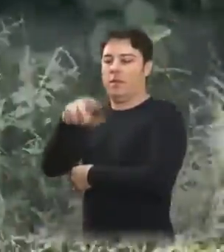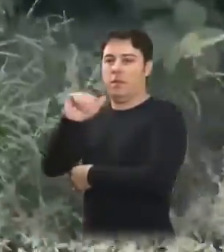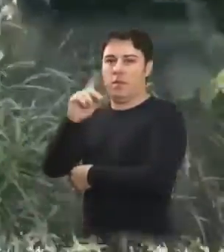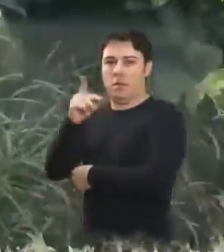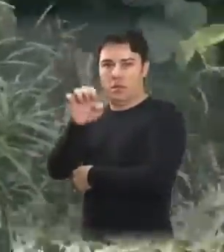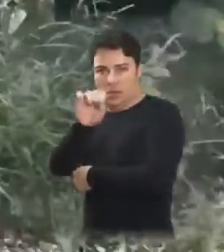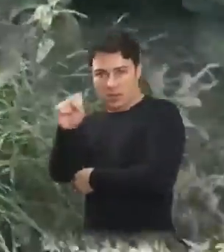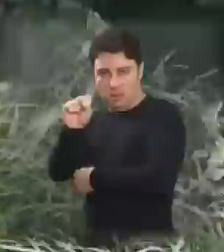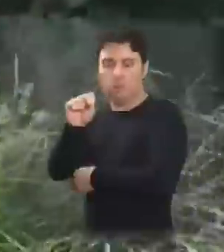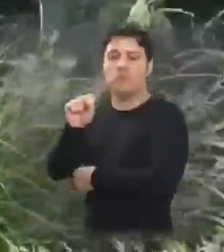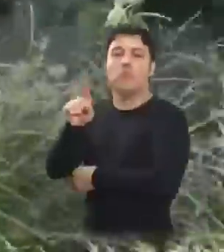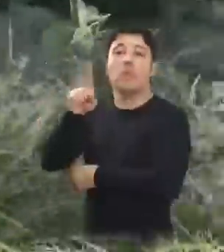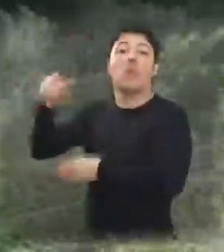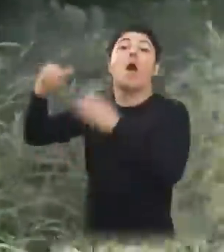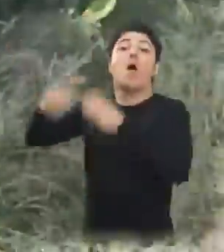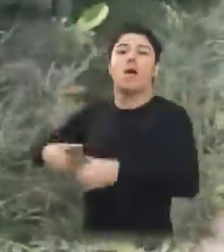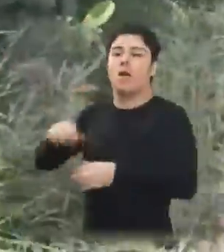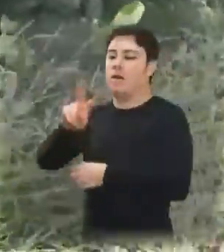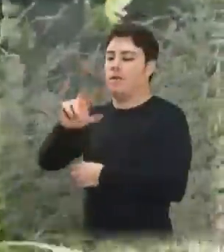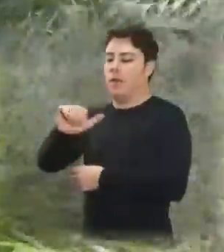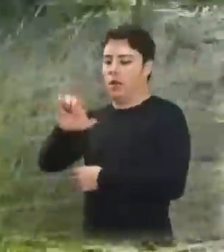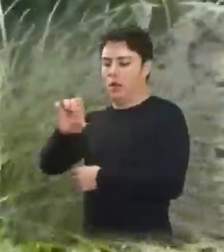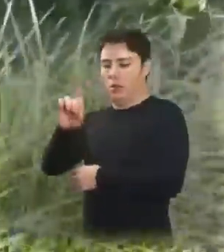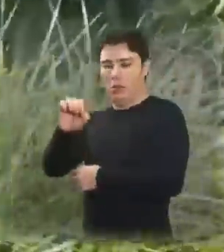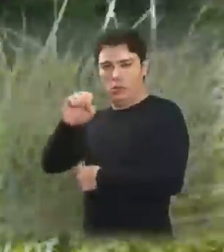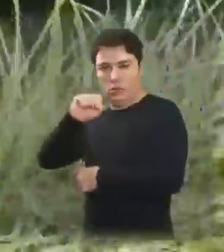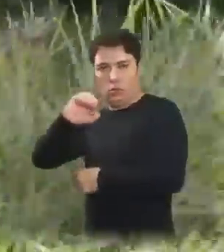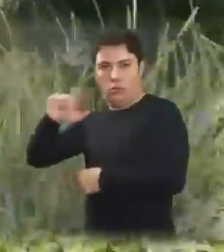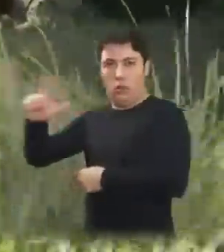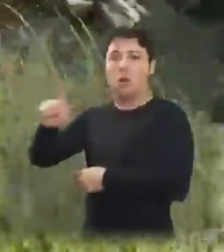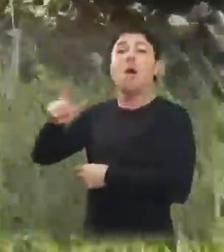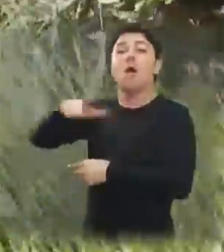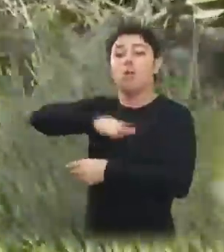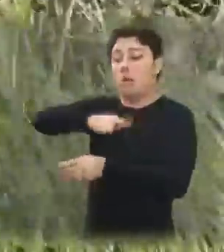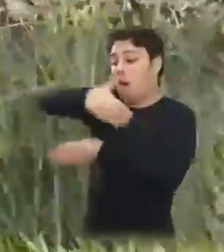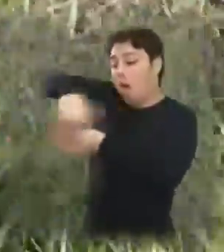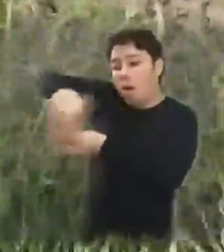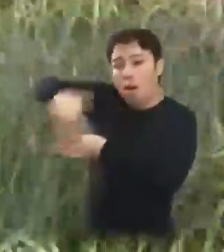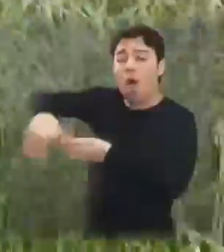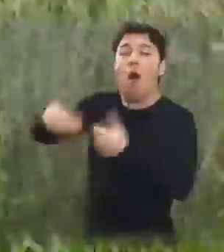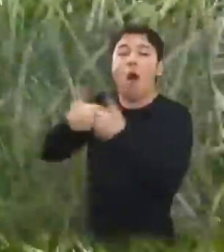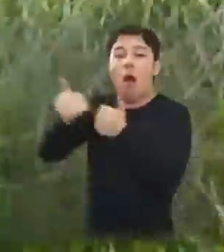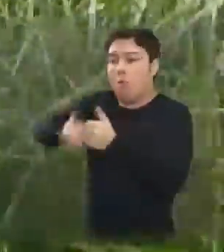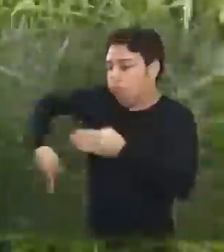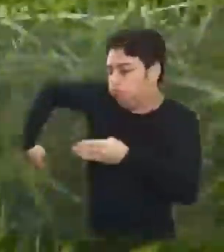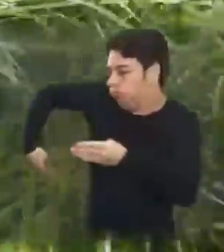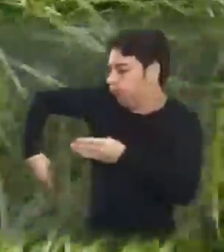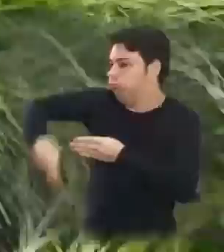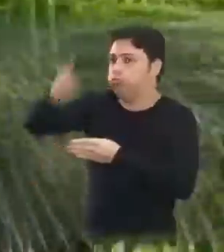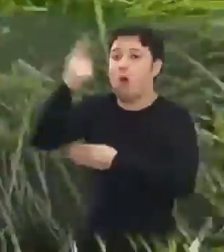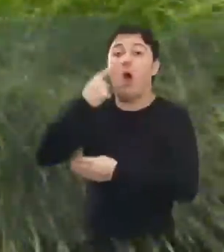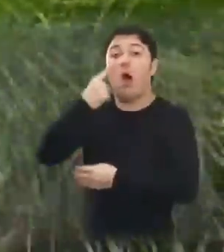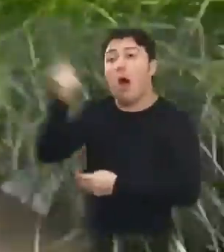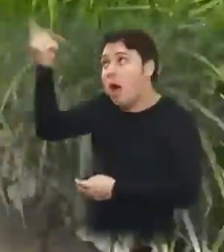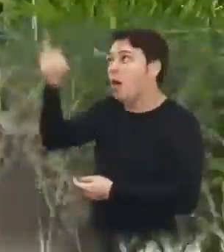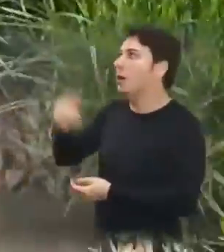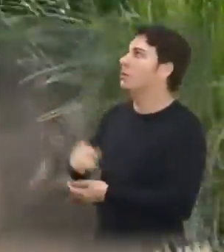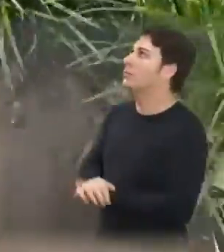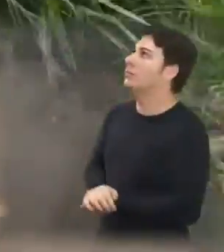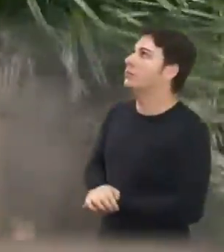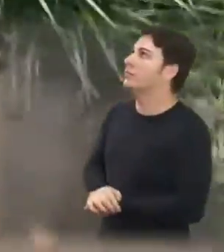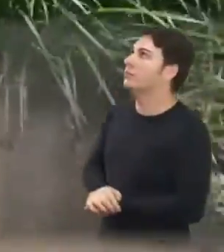numa das vias principais, onde o ônibus faz linha. olha a situação, olha como está.